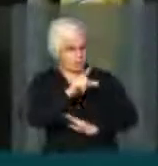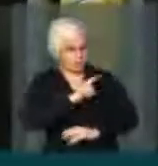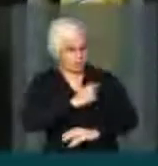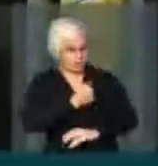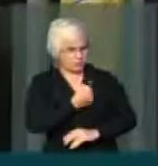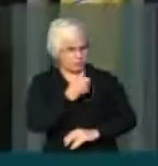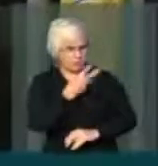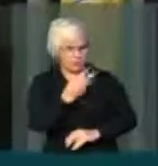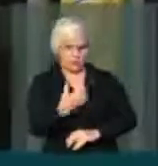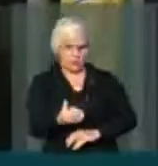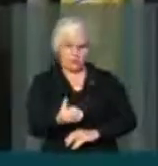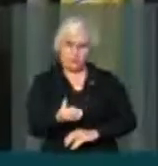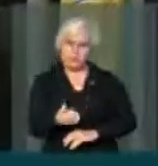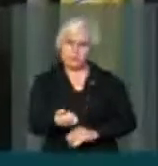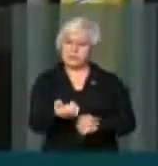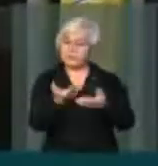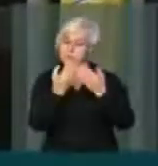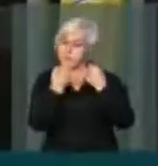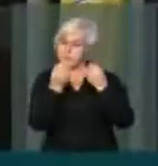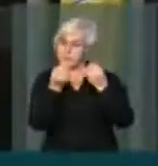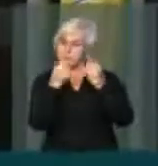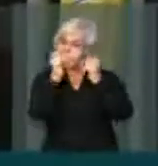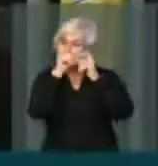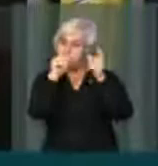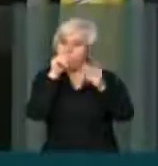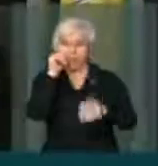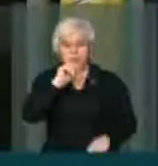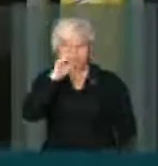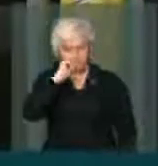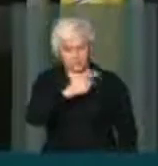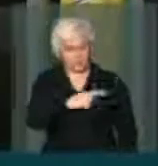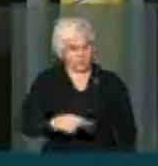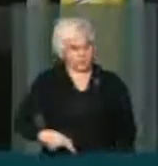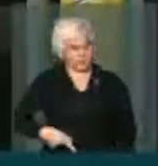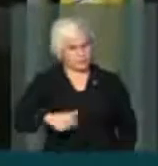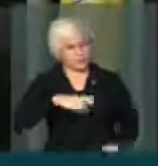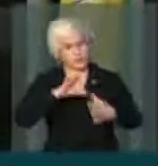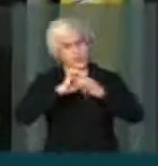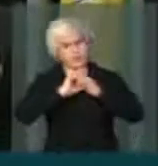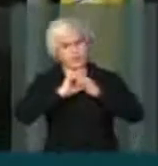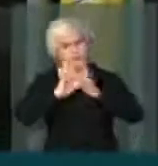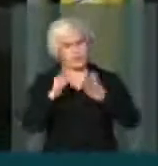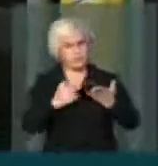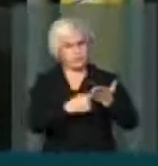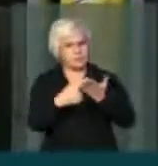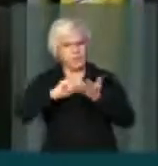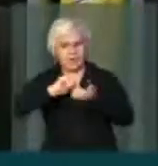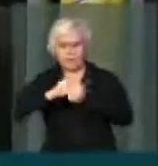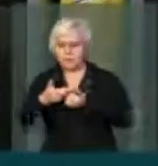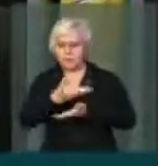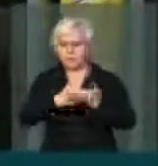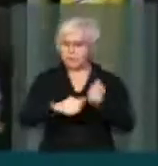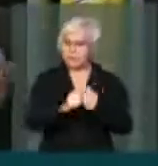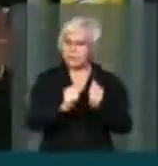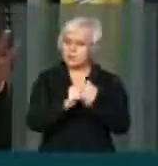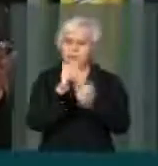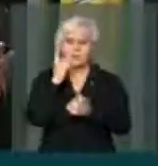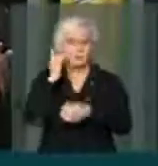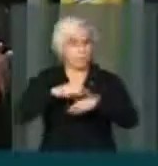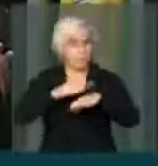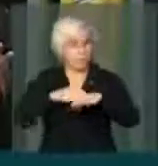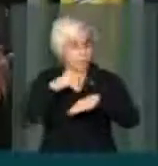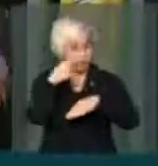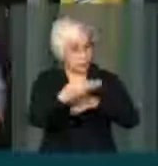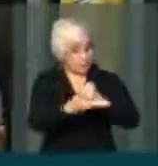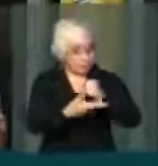aqui dizer, presidente Dilma, que a senhora está liberada para negociar com os deputados da sua